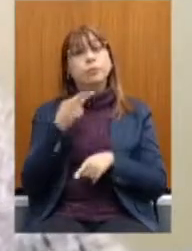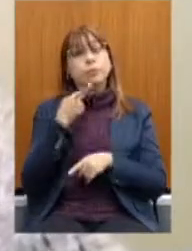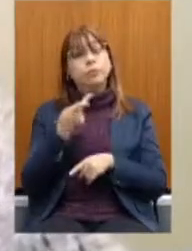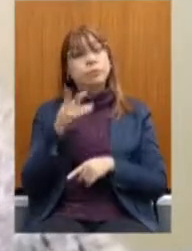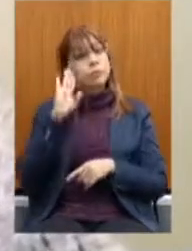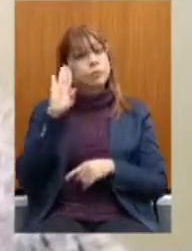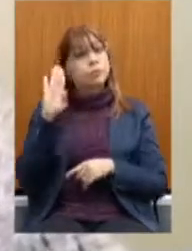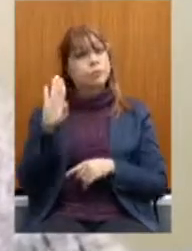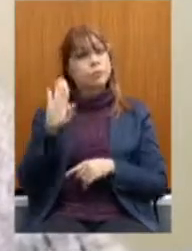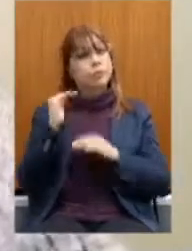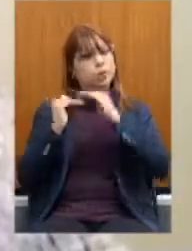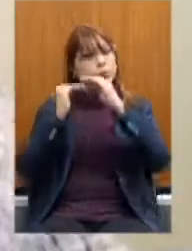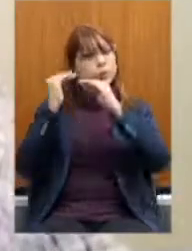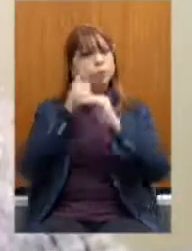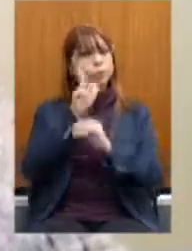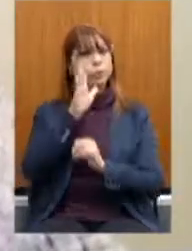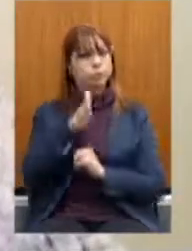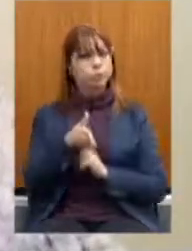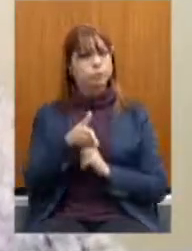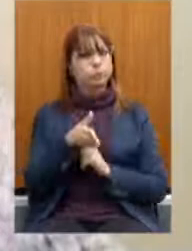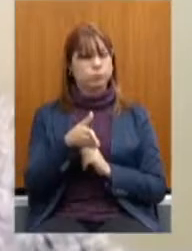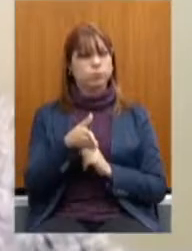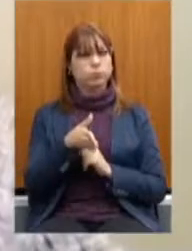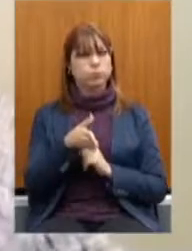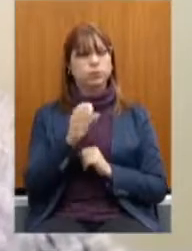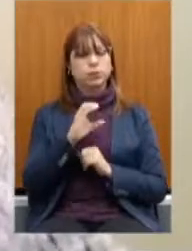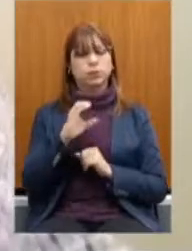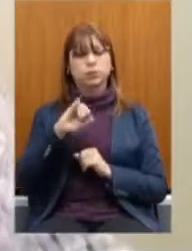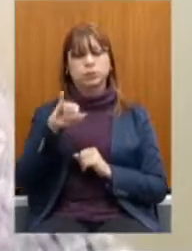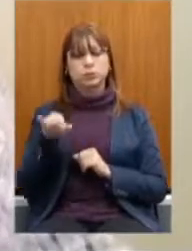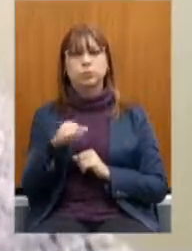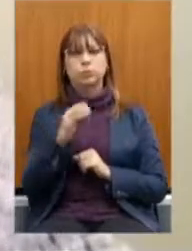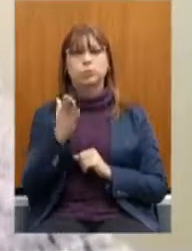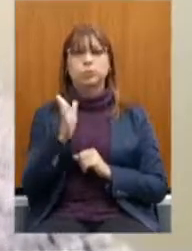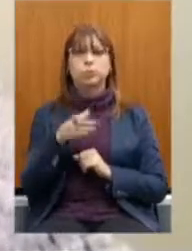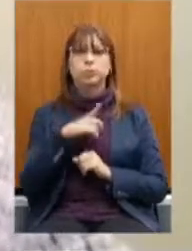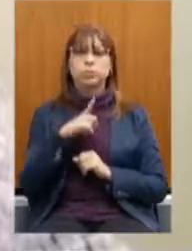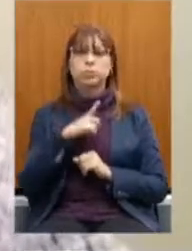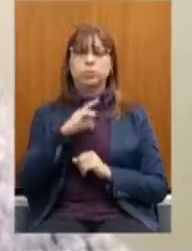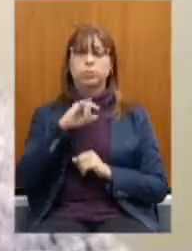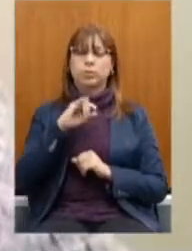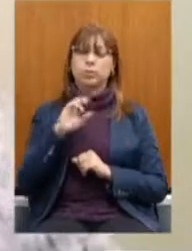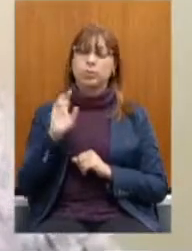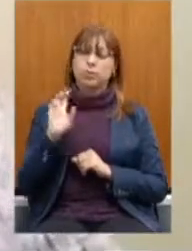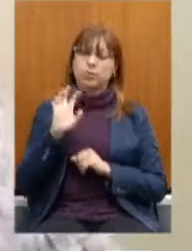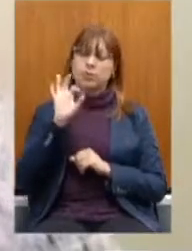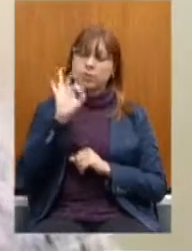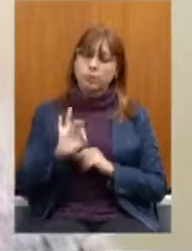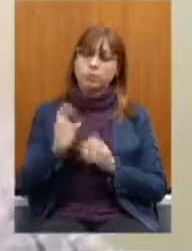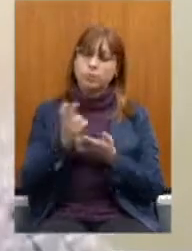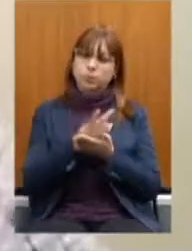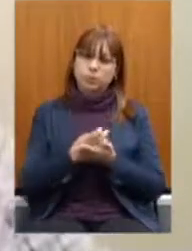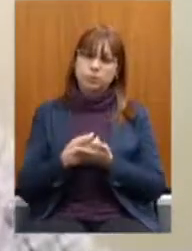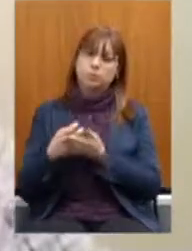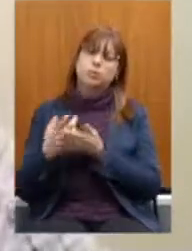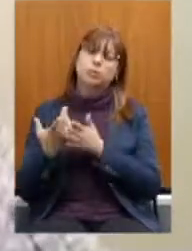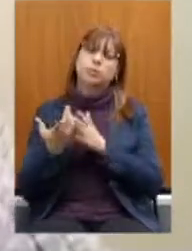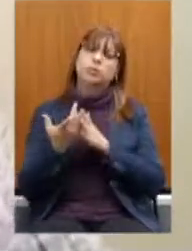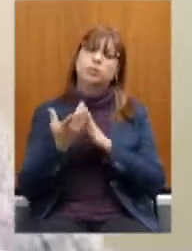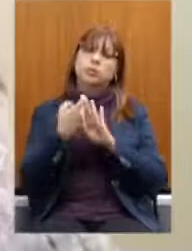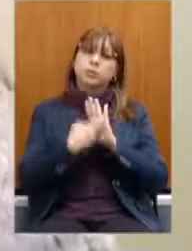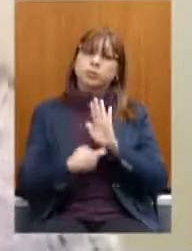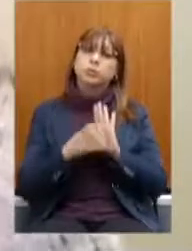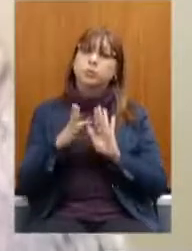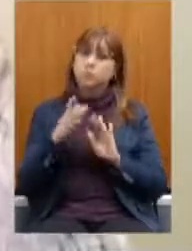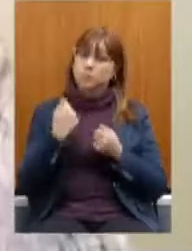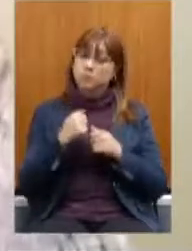nós já conseguimos, no nosso parecer do CCJ, essa líquida extraordinária já ficou vinculada a uma legislação, quer dizer, ela tem